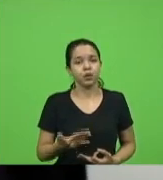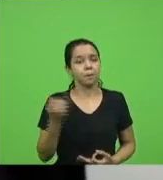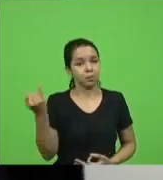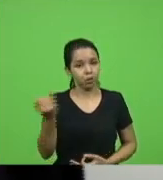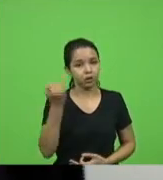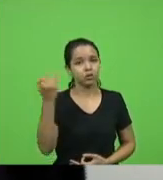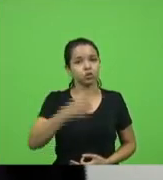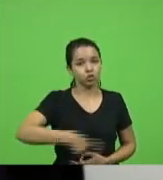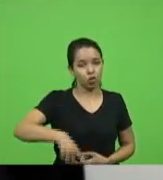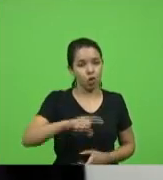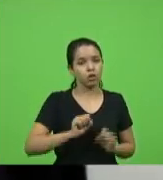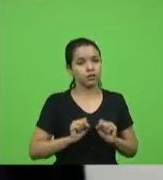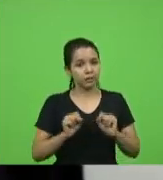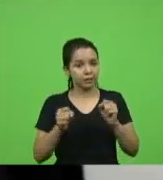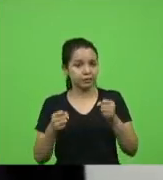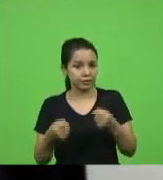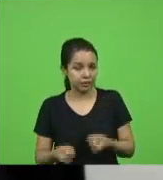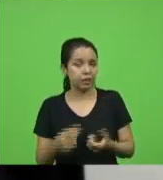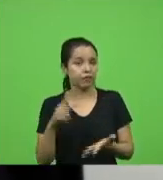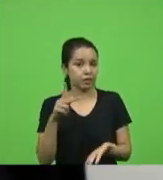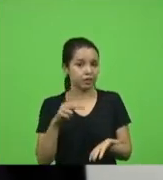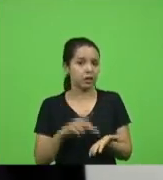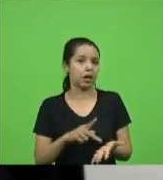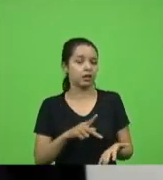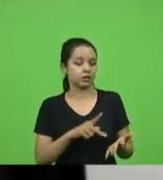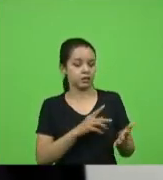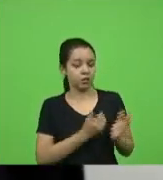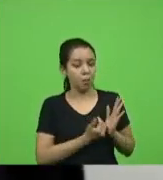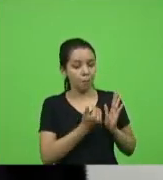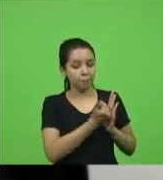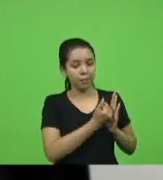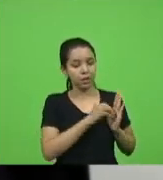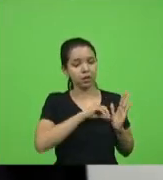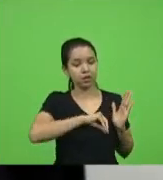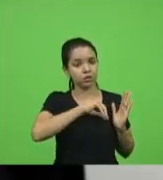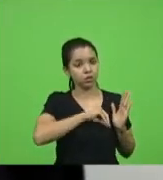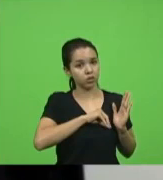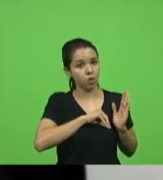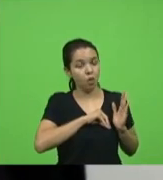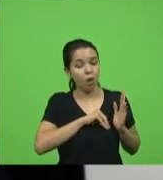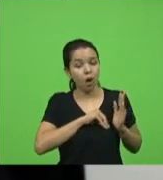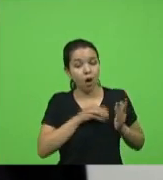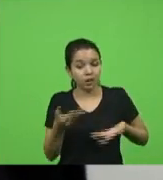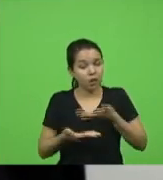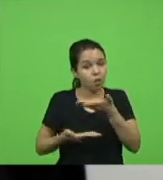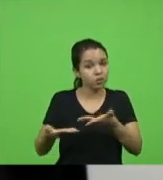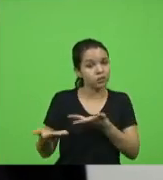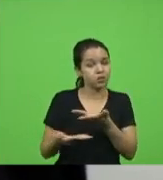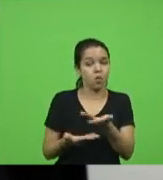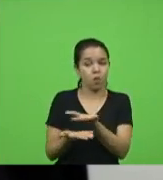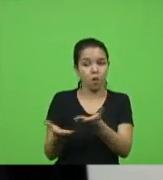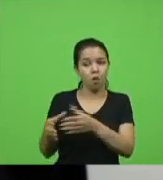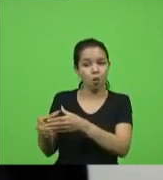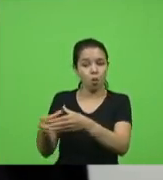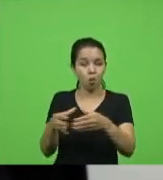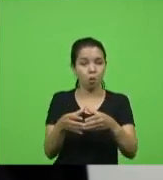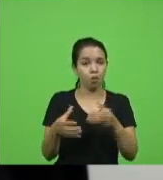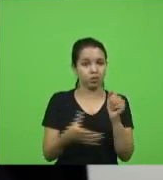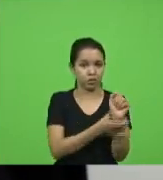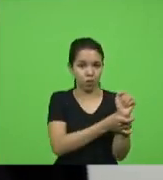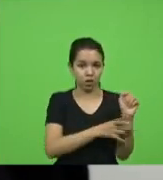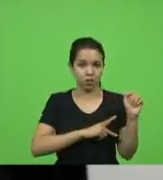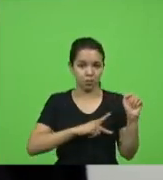realmente essa reposição essa negociação com as categorias da segurança pública